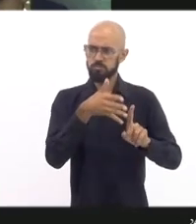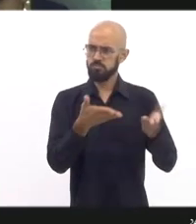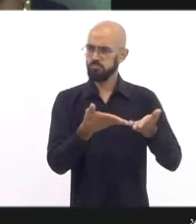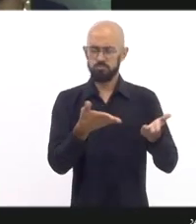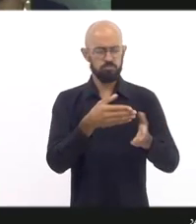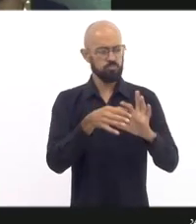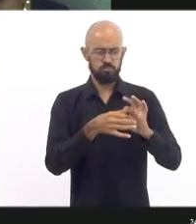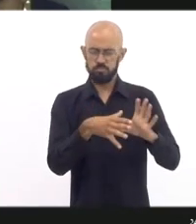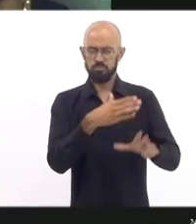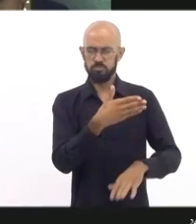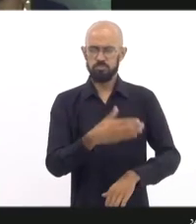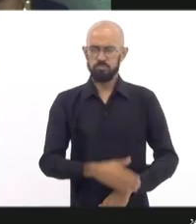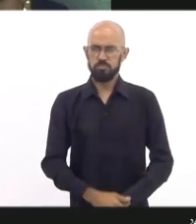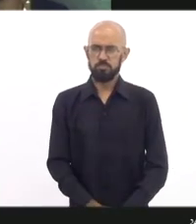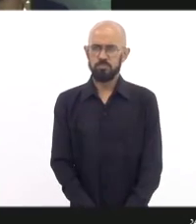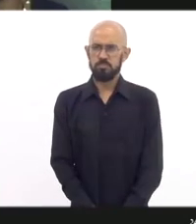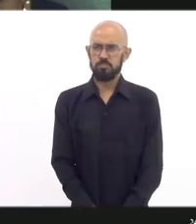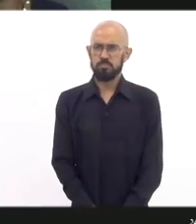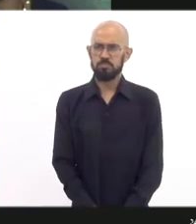Bom dia a todos.